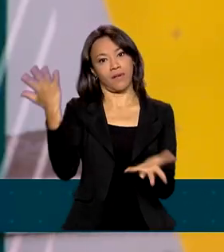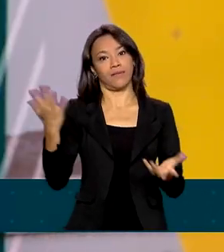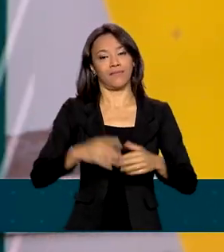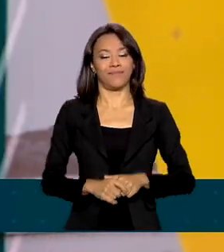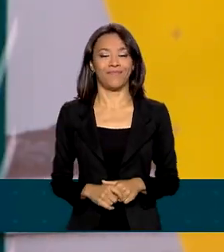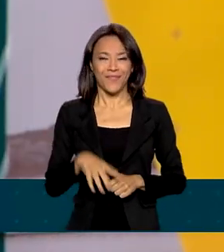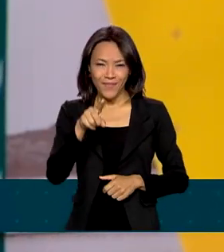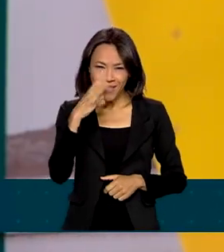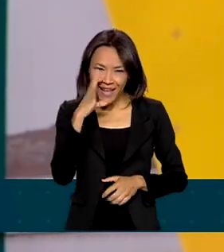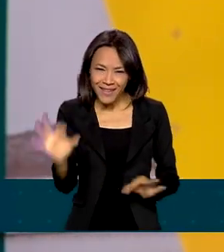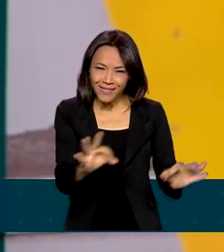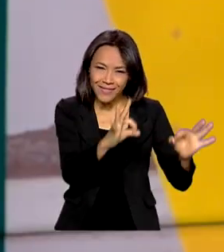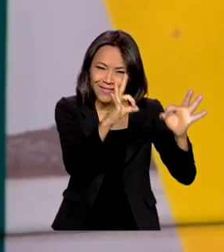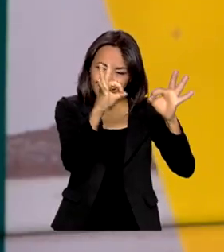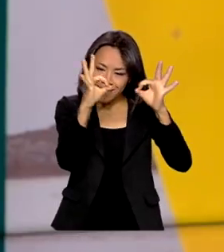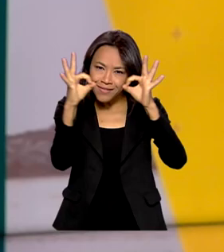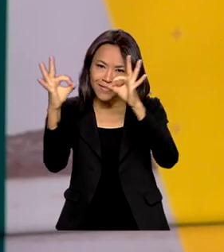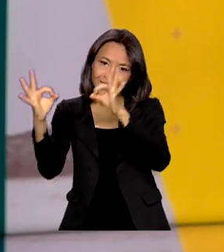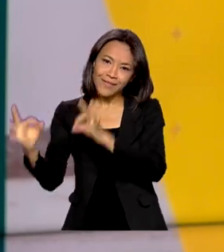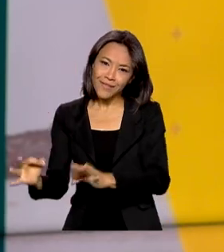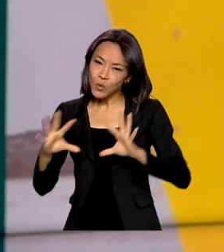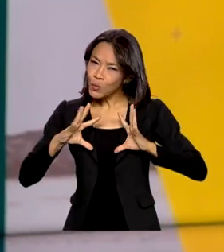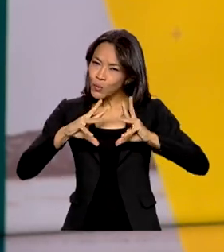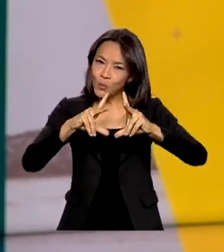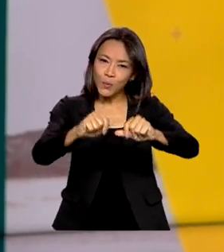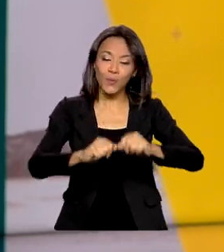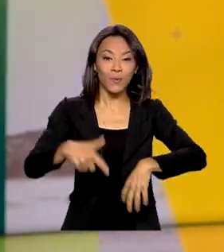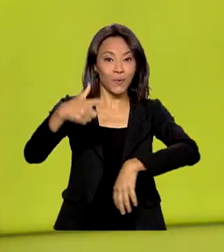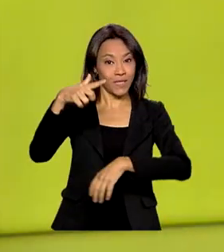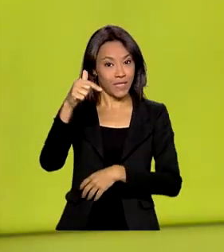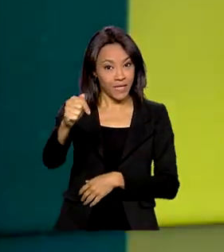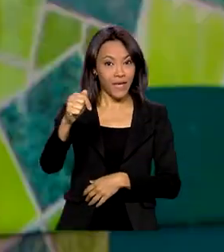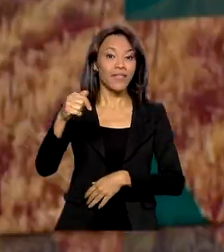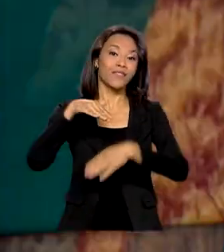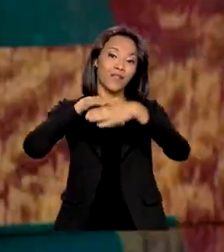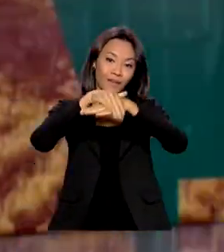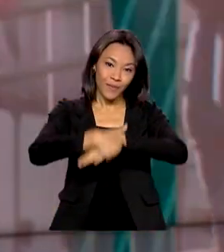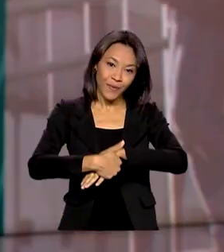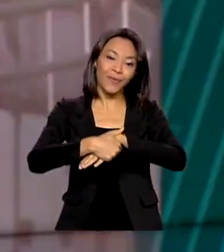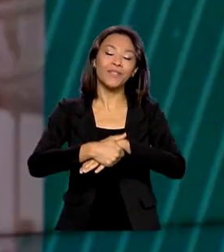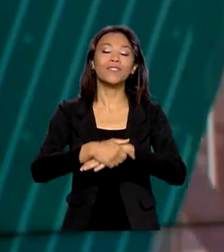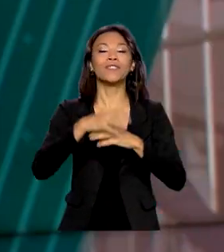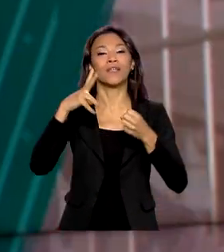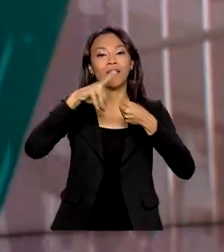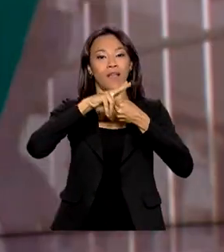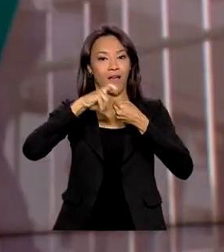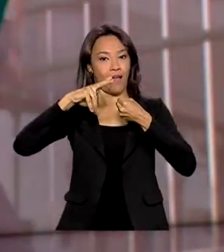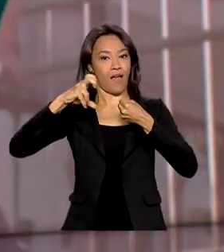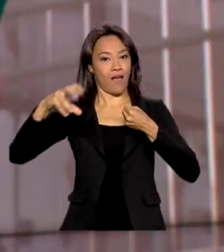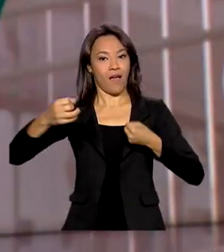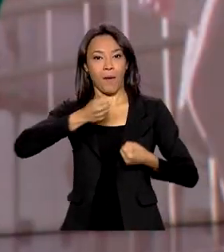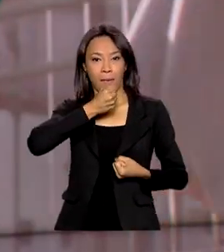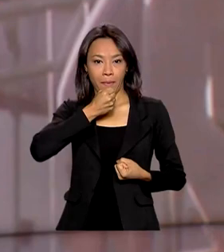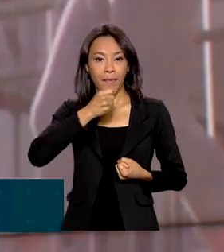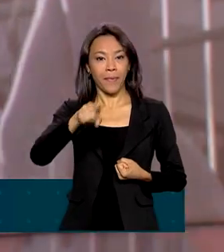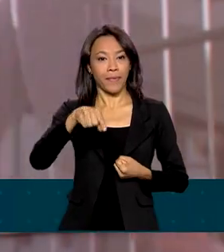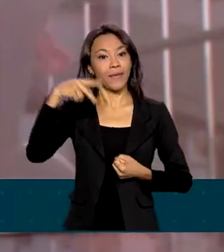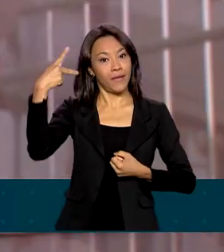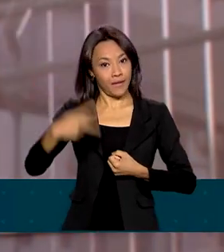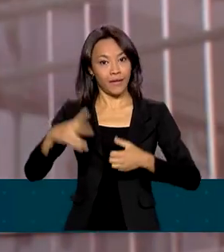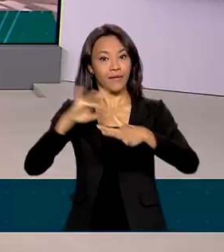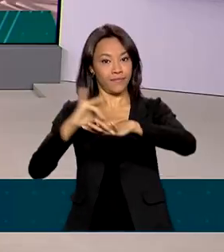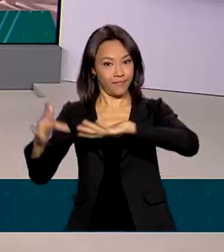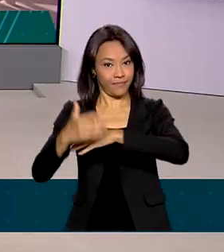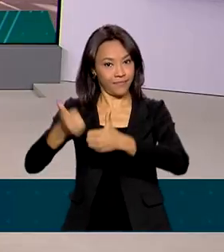A entrevista completa do ministro do Turismo, às sete da noite, no programa de rádio A Voz do Brasil e nas redes sociais da TV